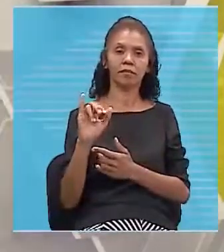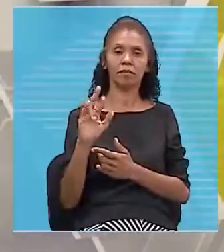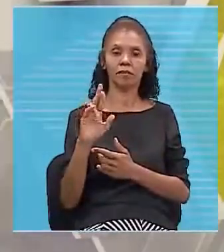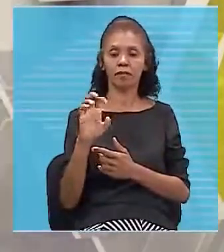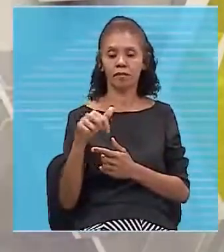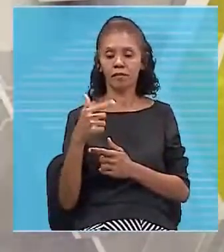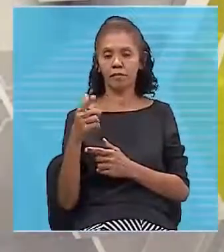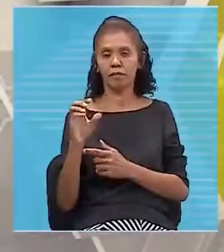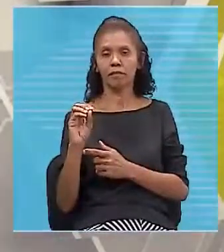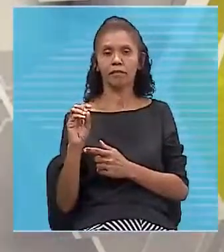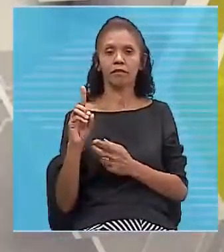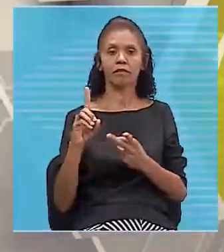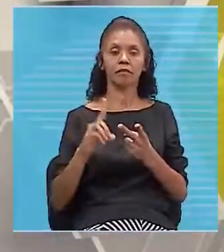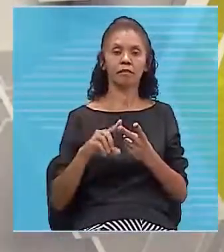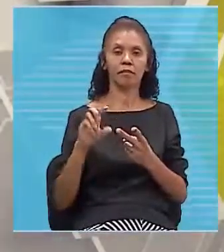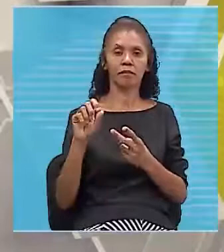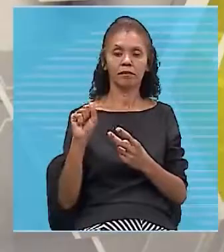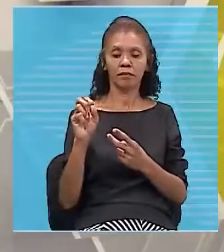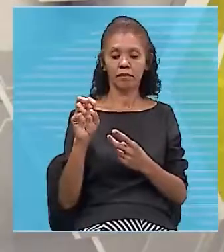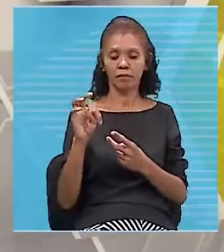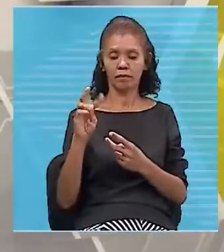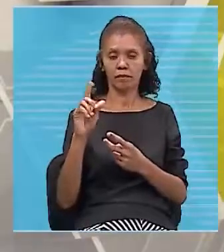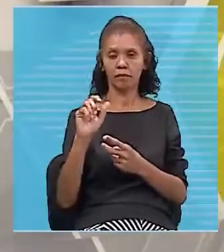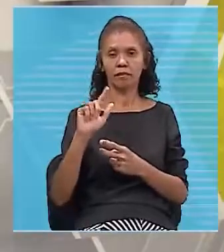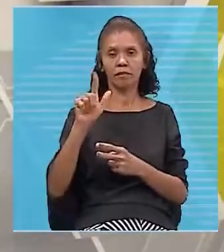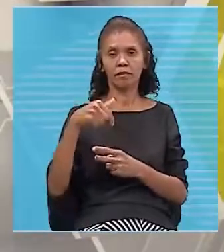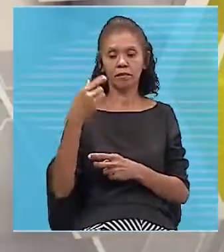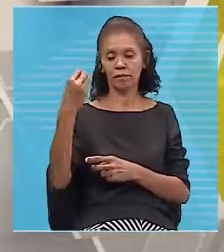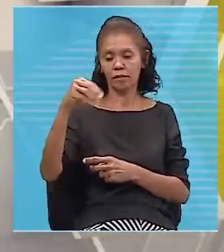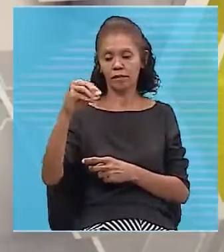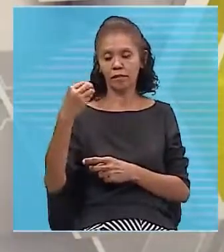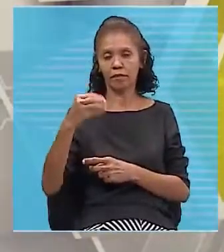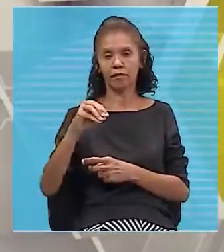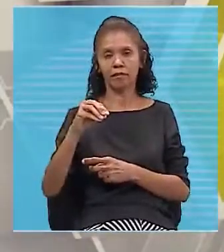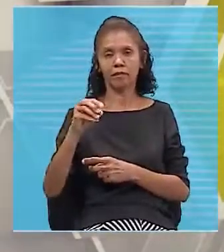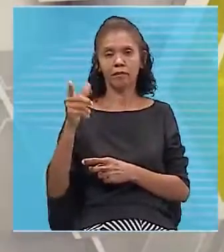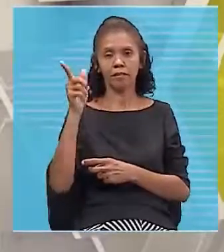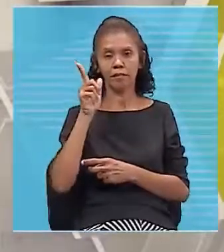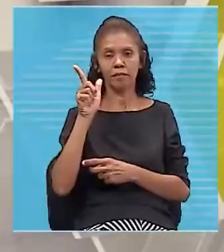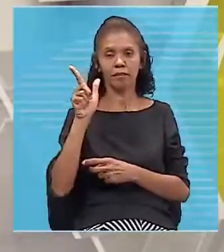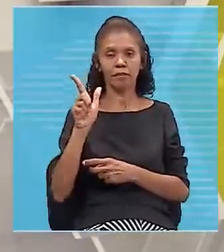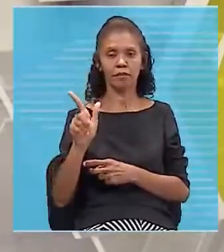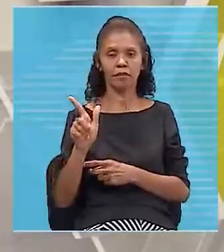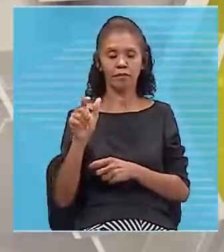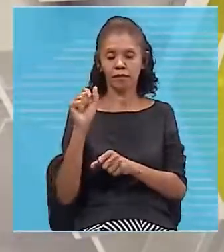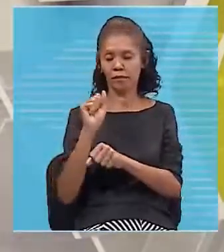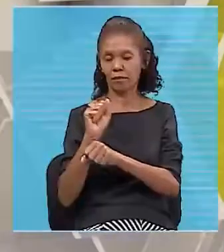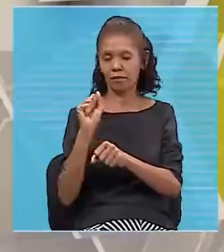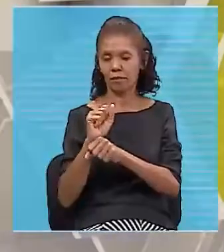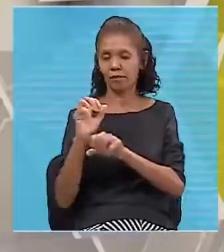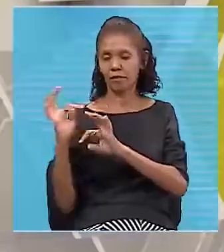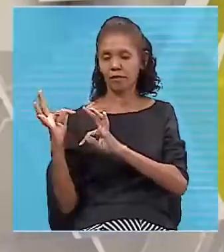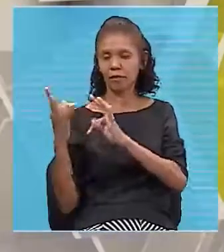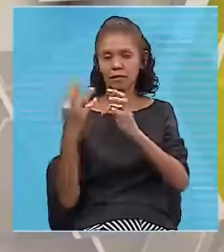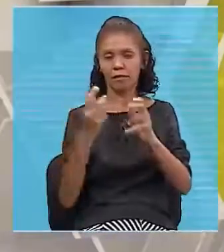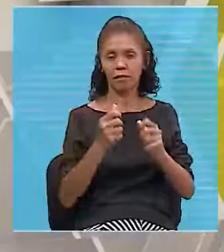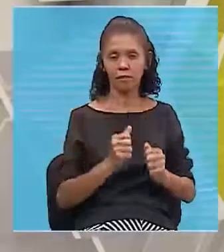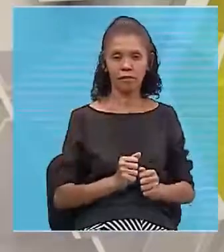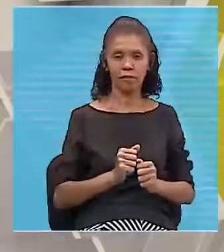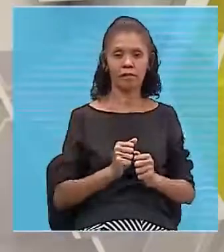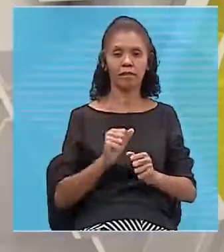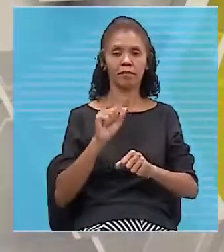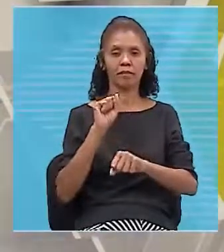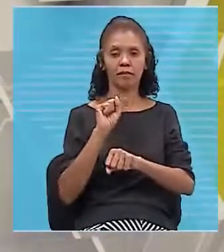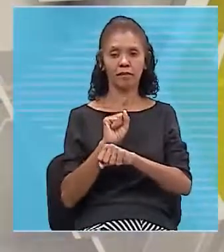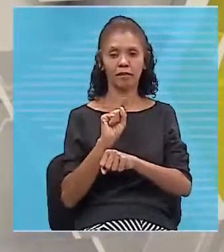intervalo, a gente retorna com mais questões envolvendo esse conteúdo. Aguardo todos vocês. A gente volta já,